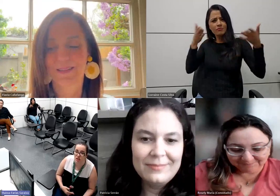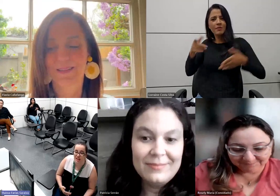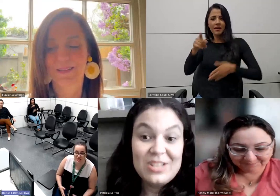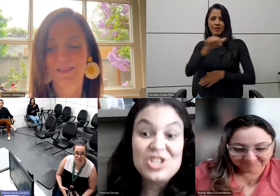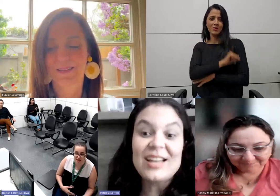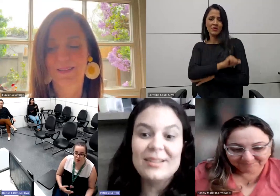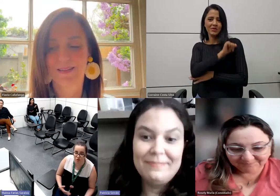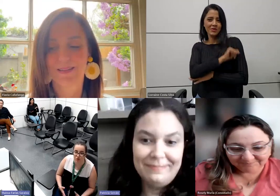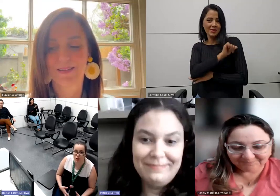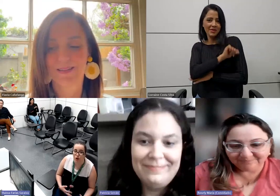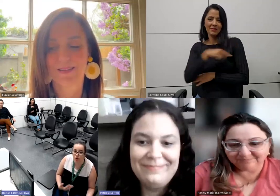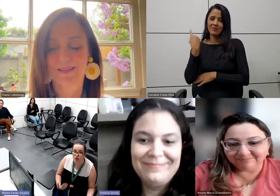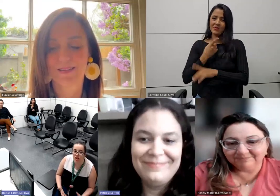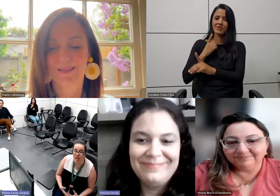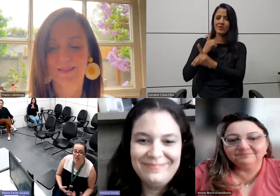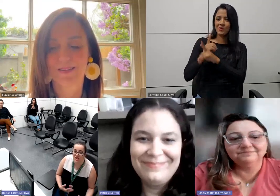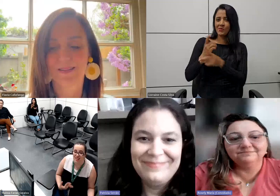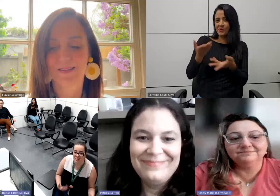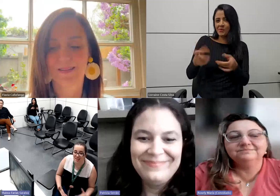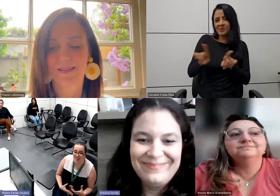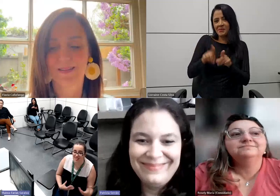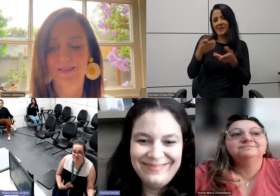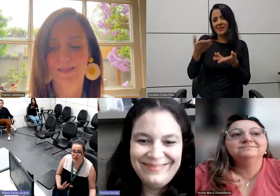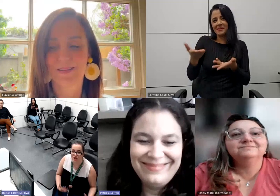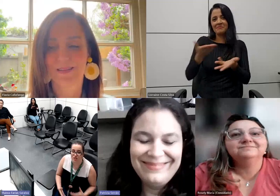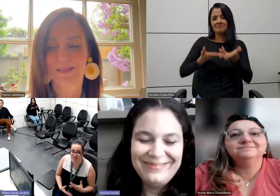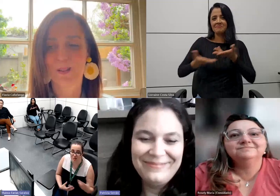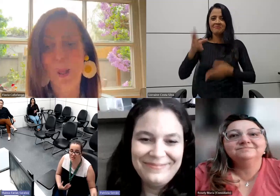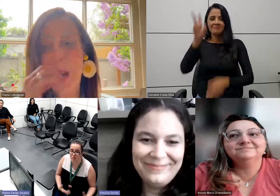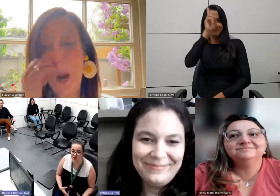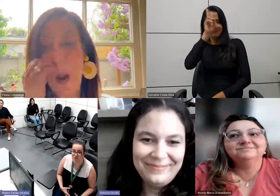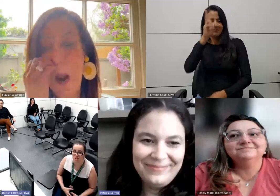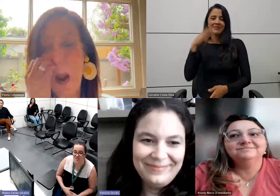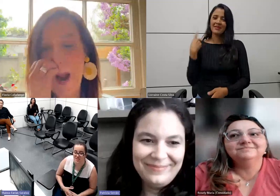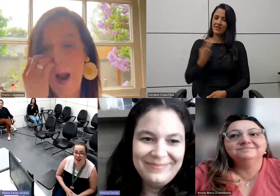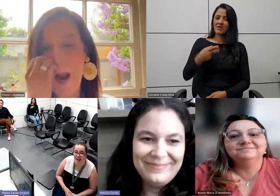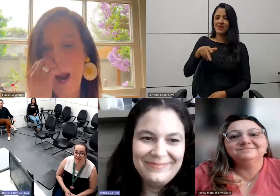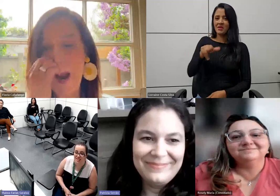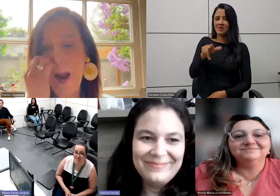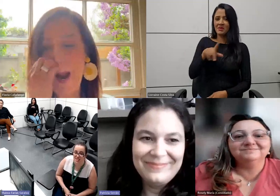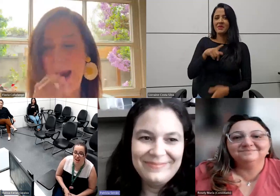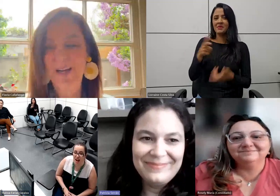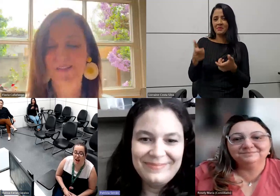Rio de Janeiro e aí a gente se encontrou nessa história de sermos irmãs.